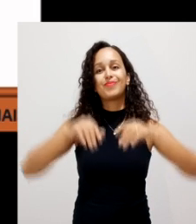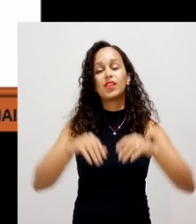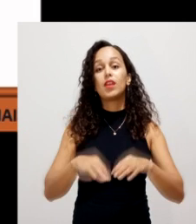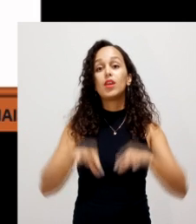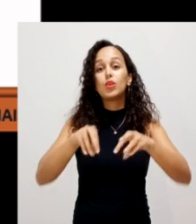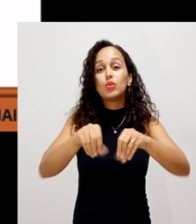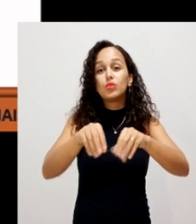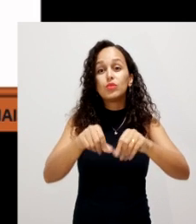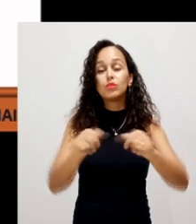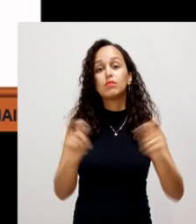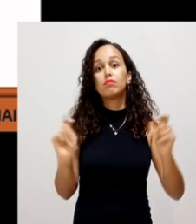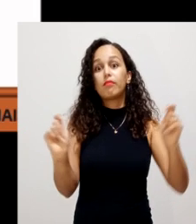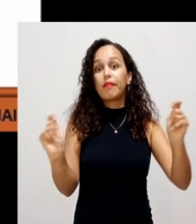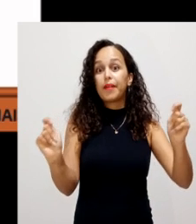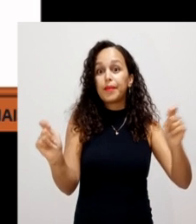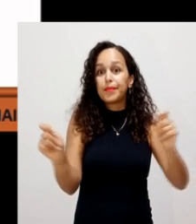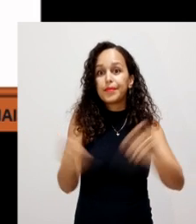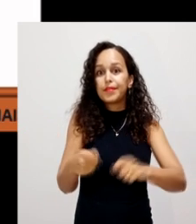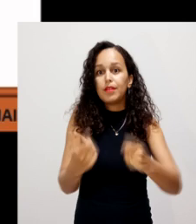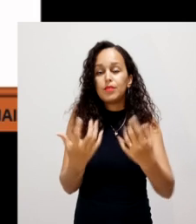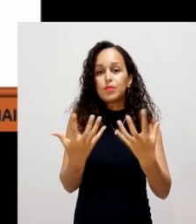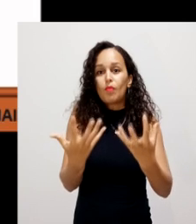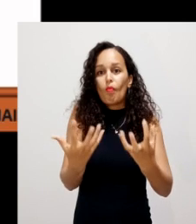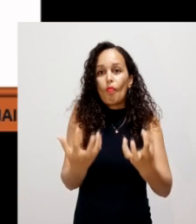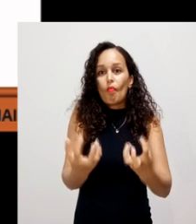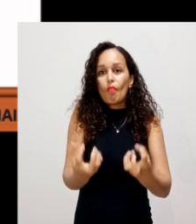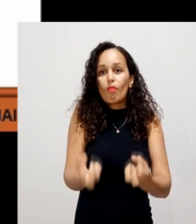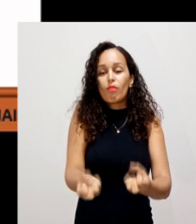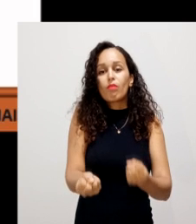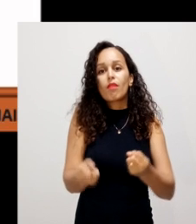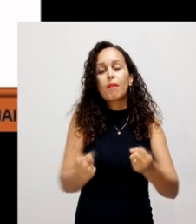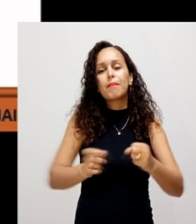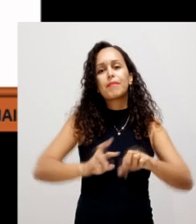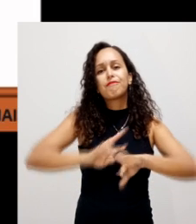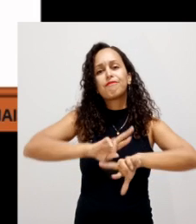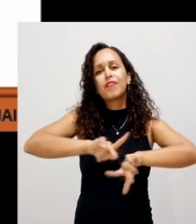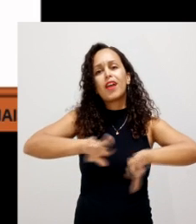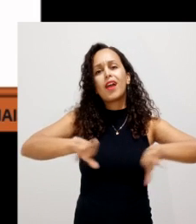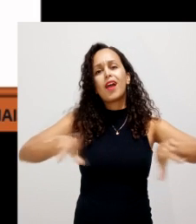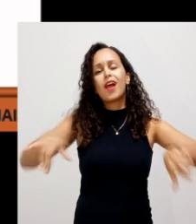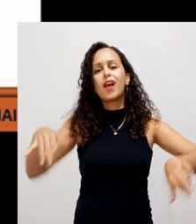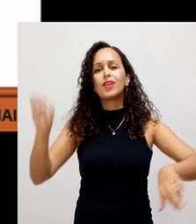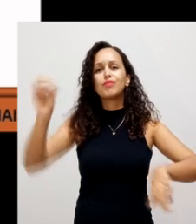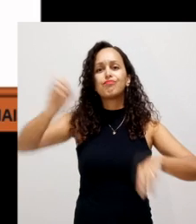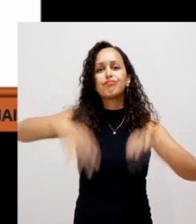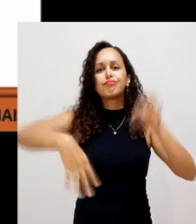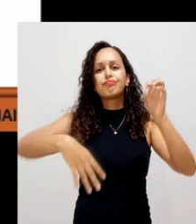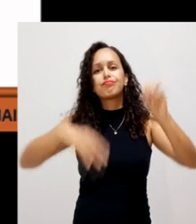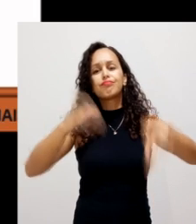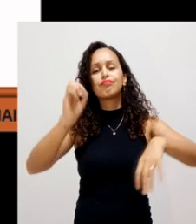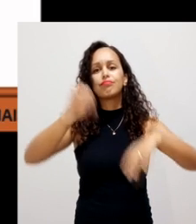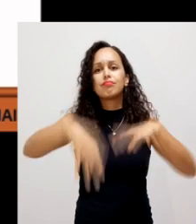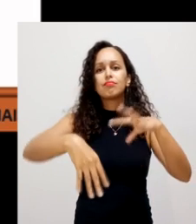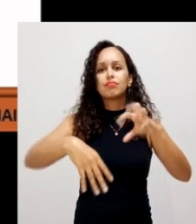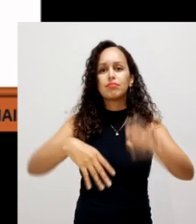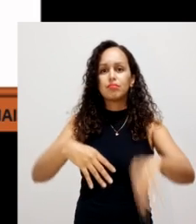de sorver esses elementos, esses produtos que são jogados sobre